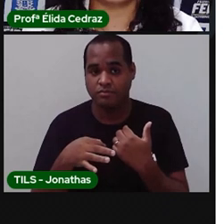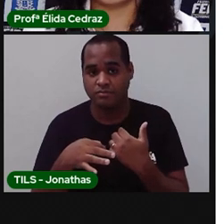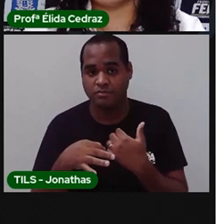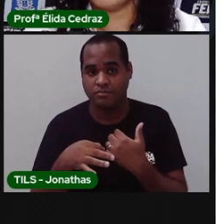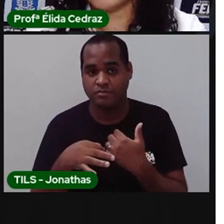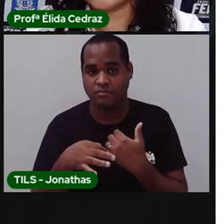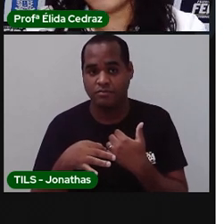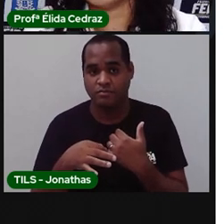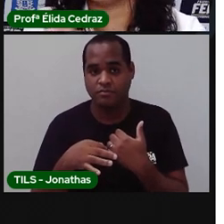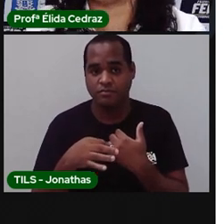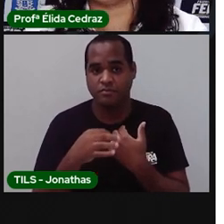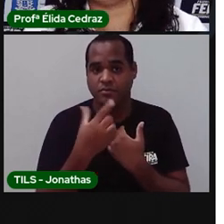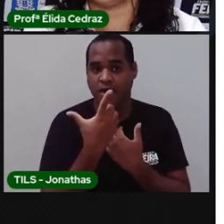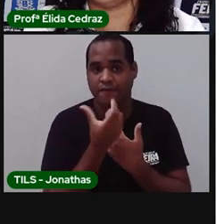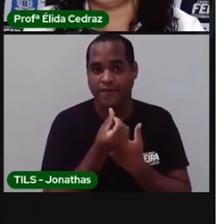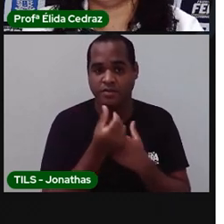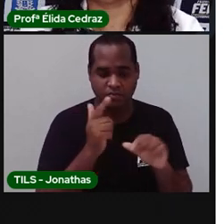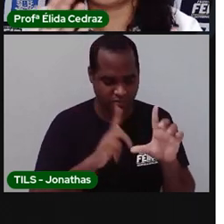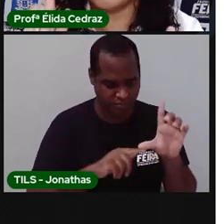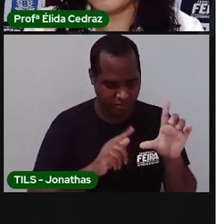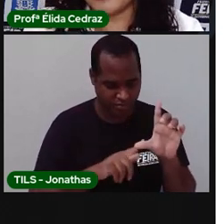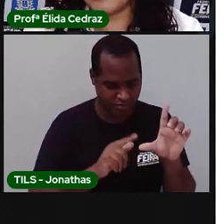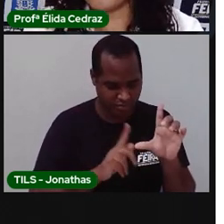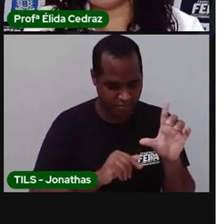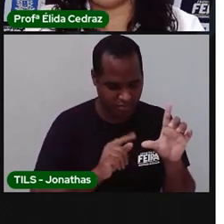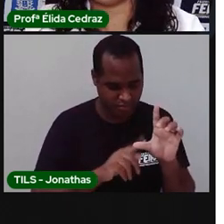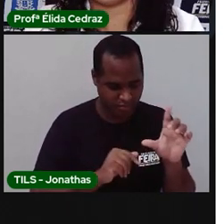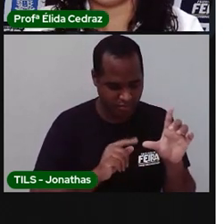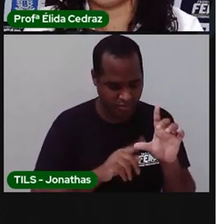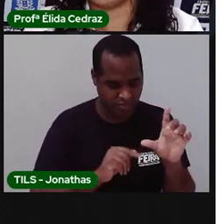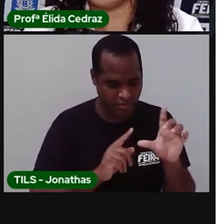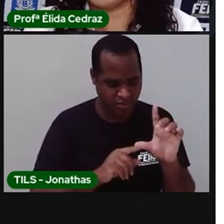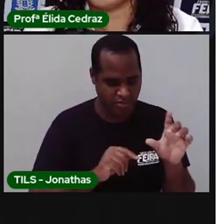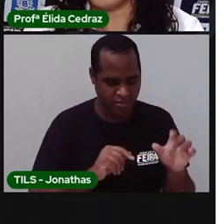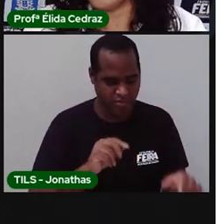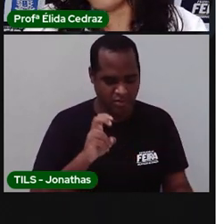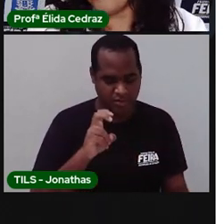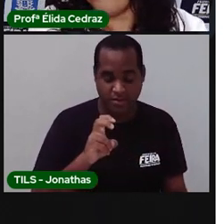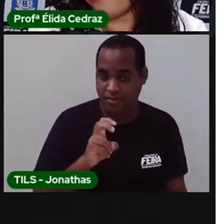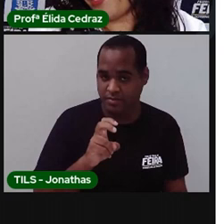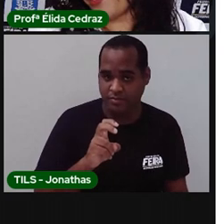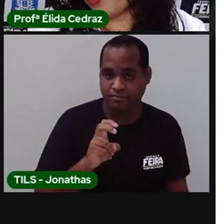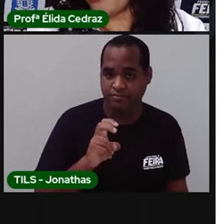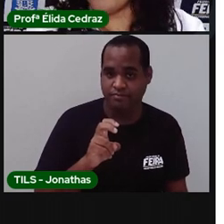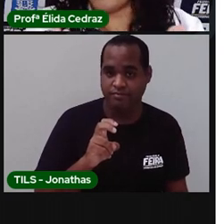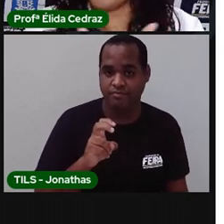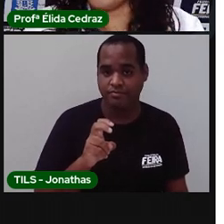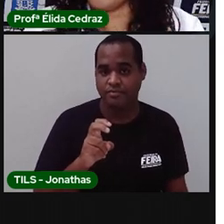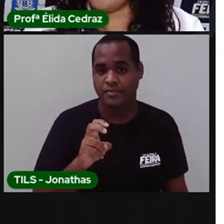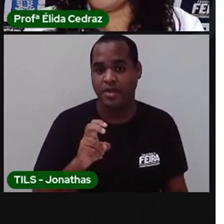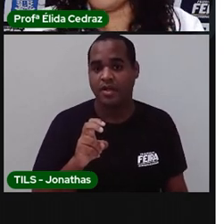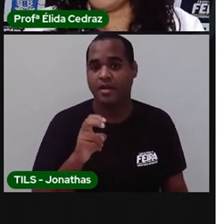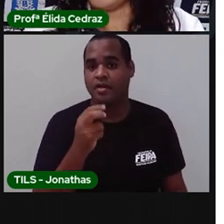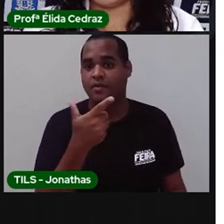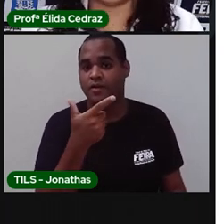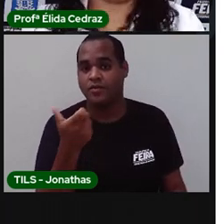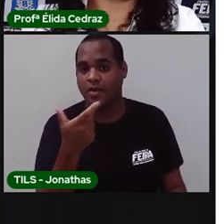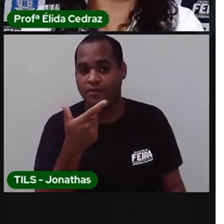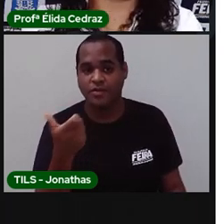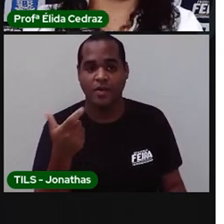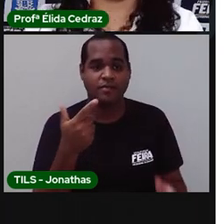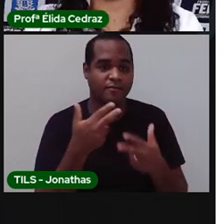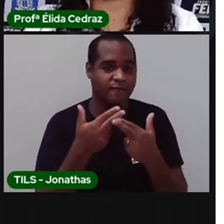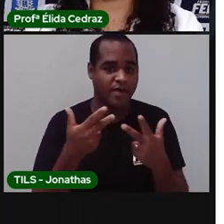Tem 26 letras aí. Tem 5 vogais. Tem 21 consoantes.